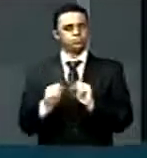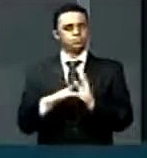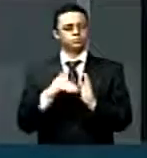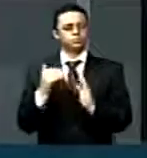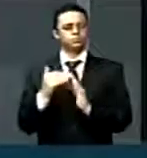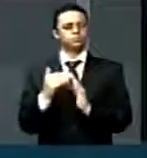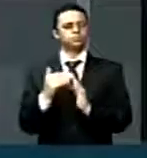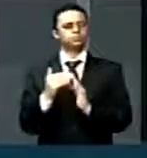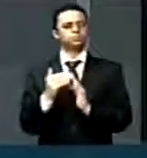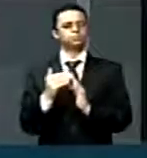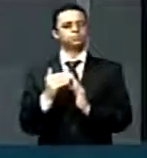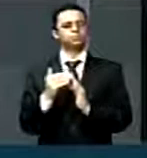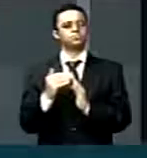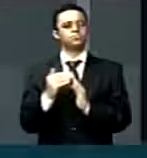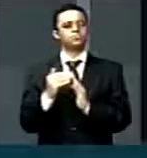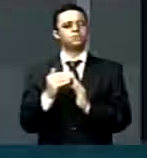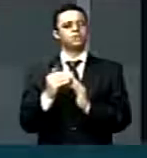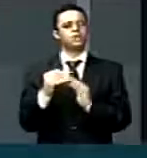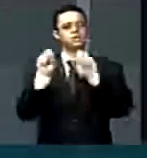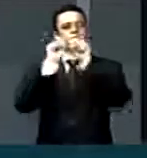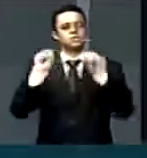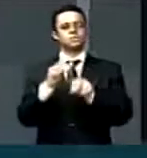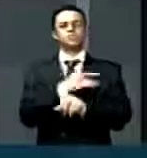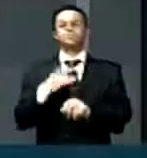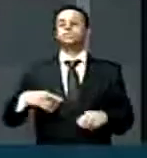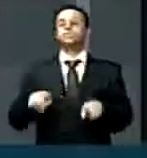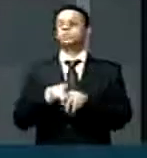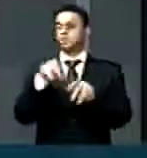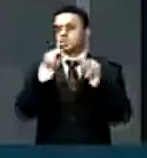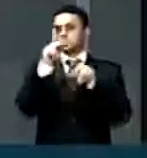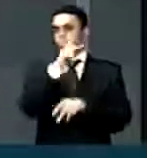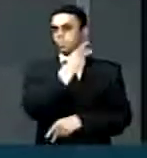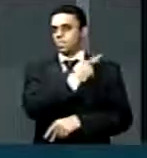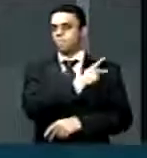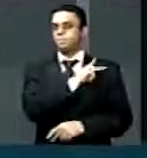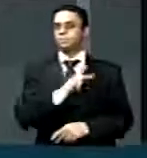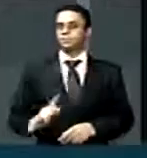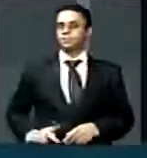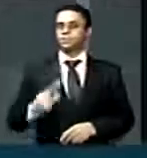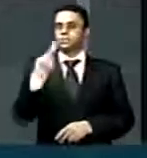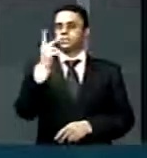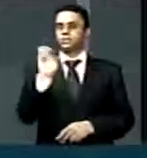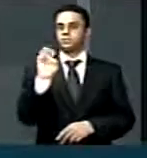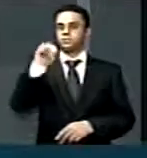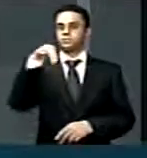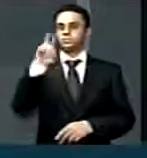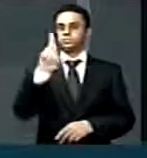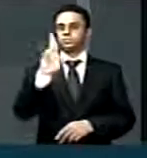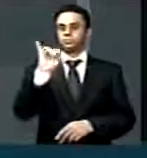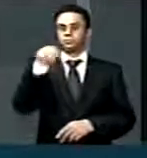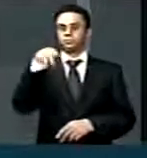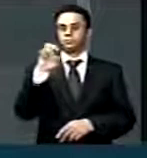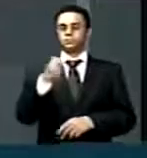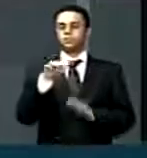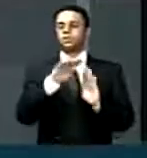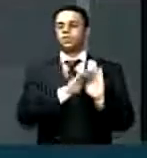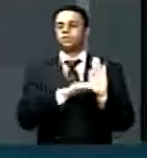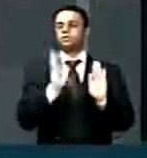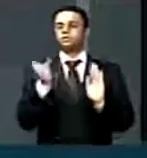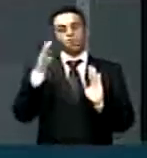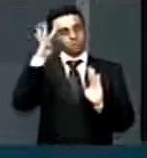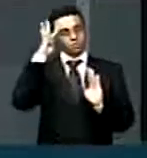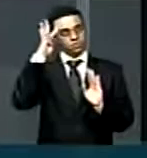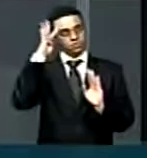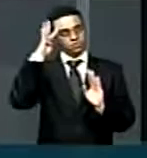de saúde. E também o presidente Henrique Eduardo Alves pautou para a quarta-feira a votação